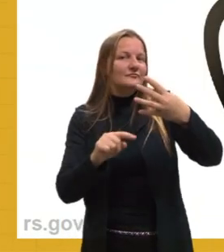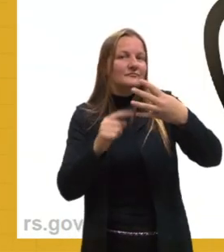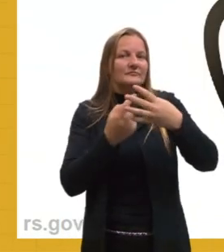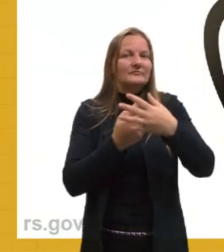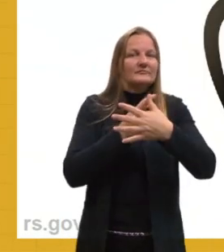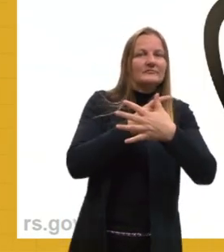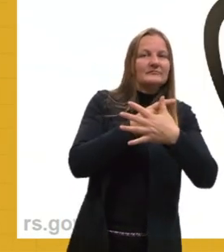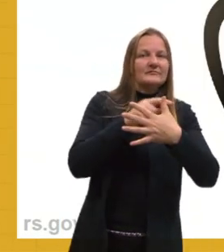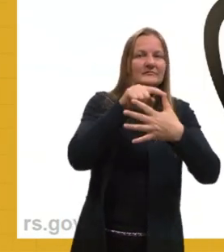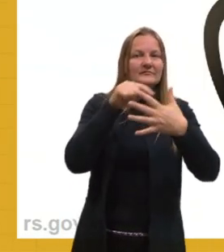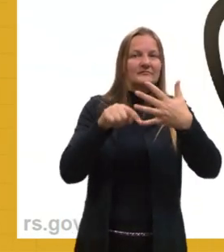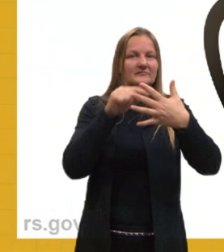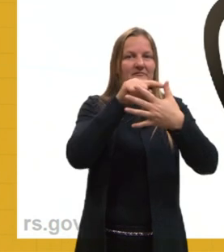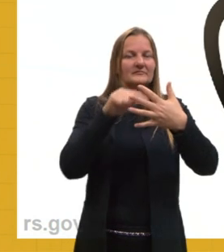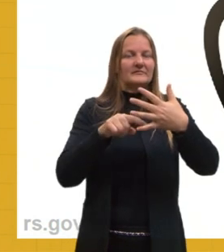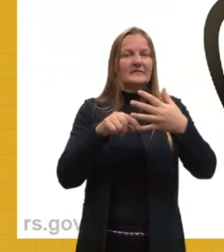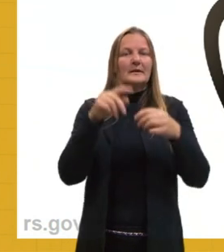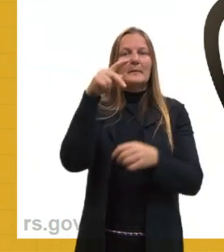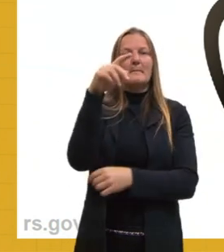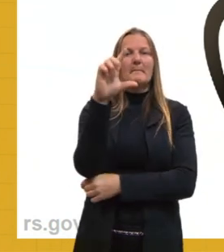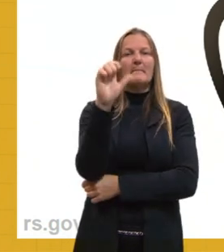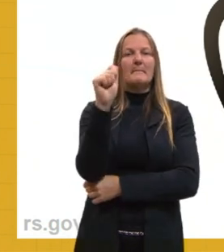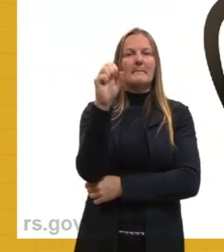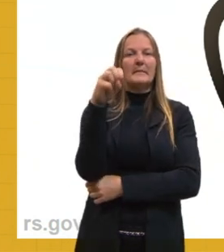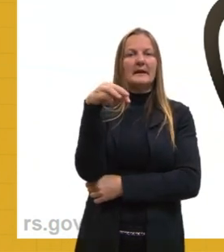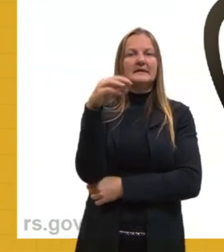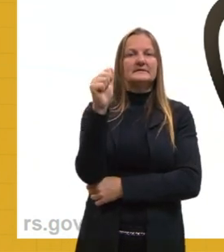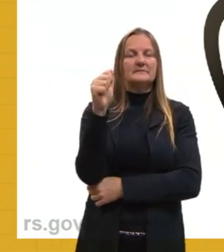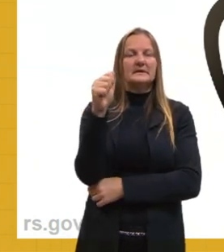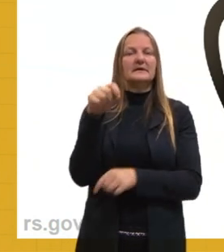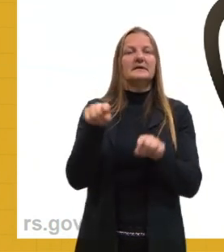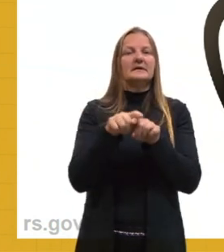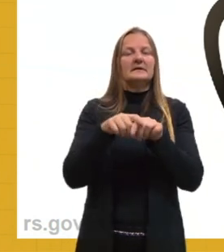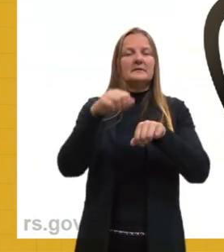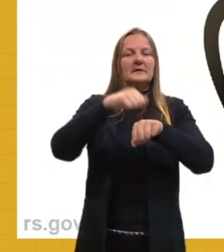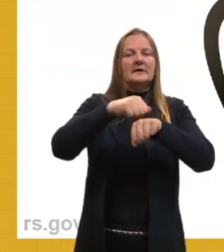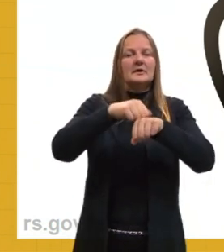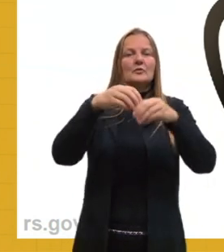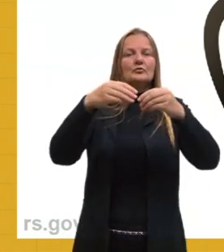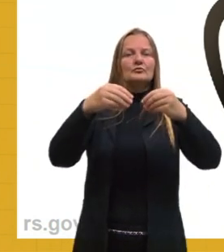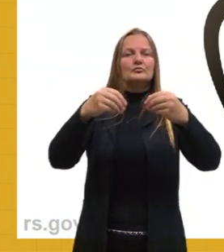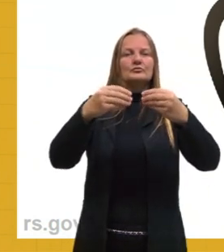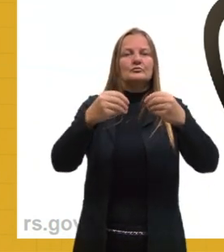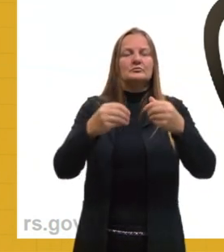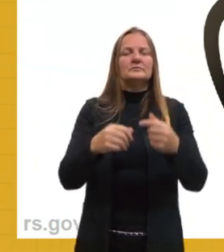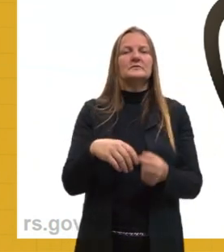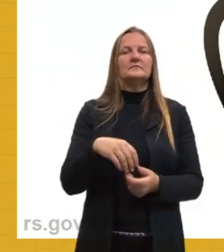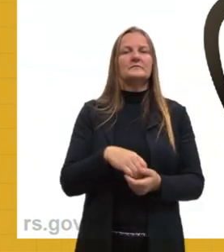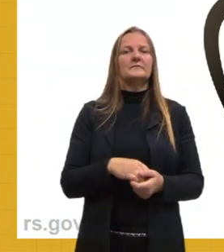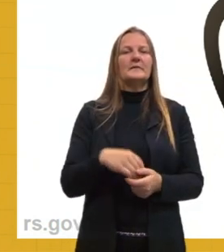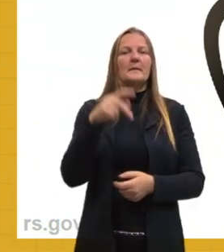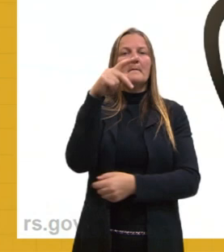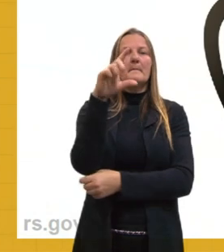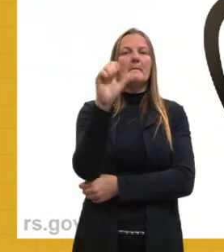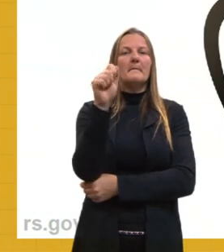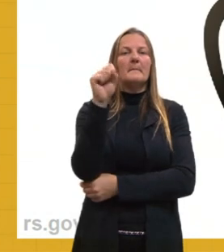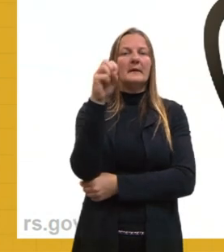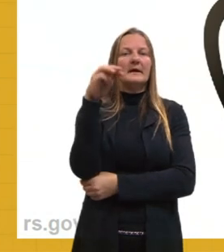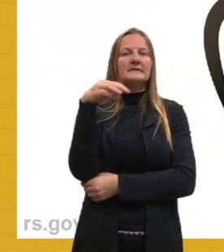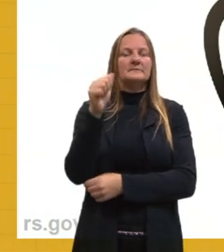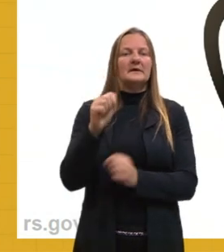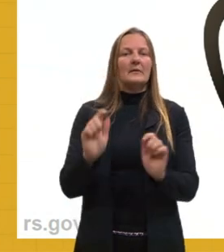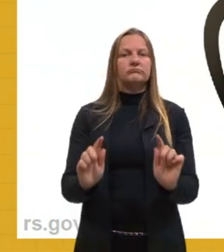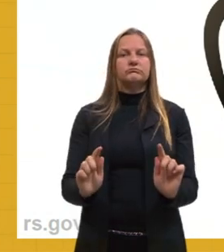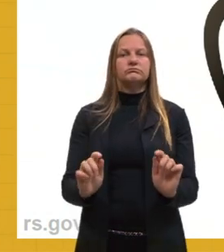aprofundar muito, mas existe o plasma e também o condensado de Bose e Einstein, tá? O plasma, então, ele é um gás